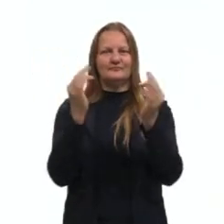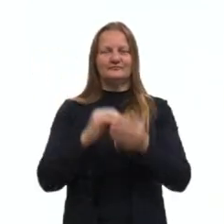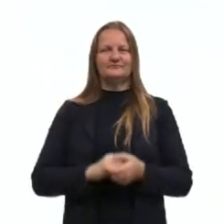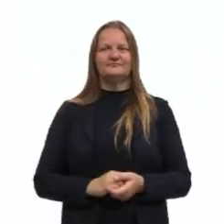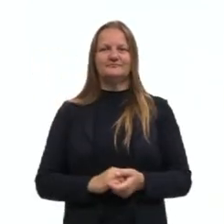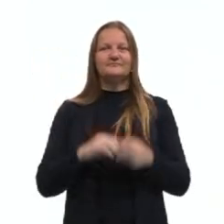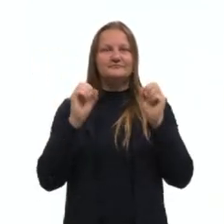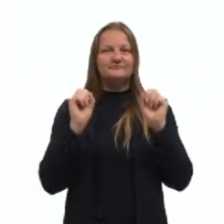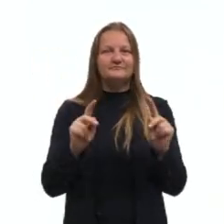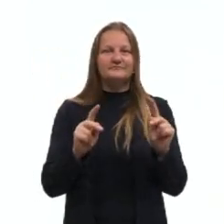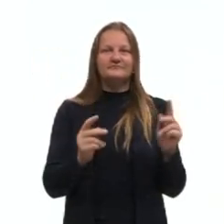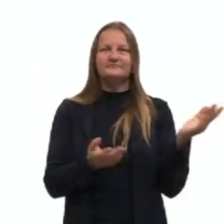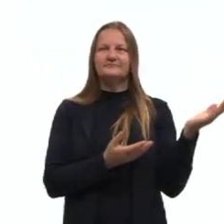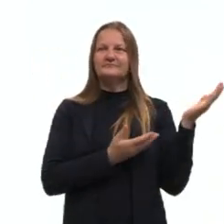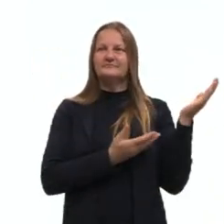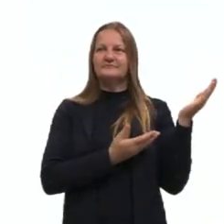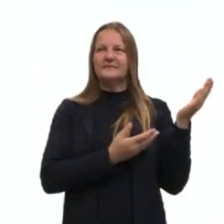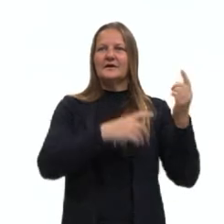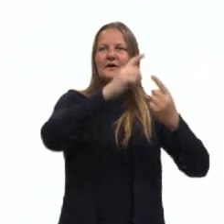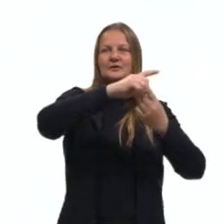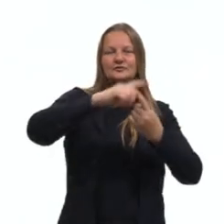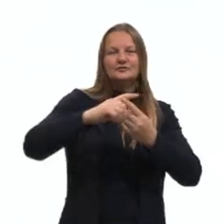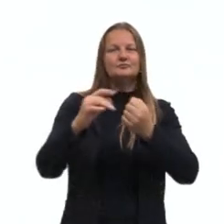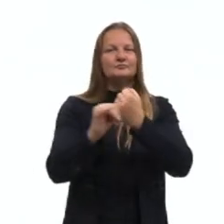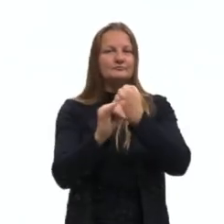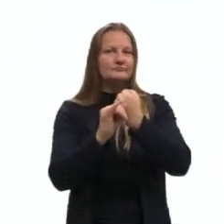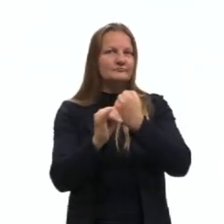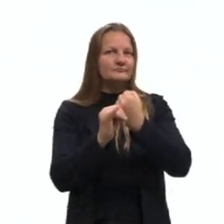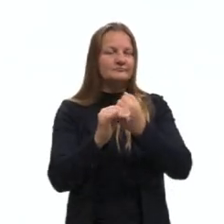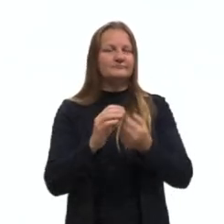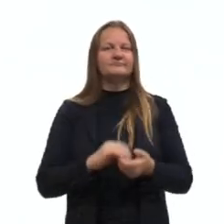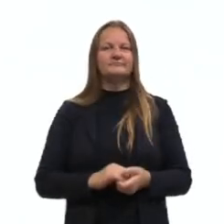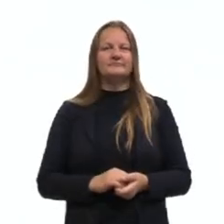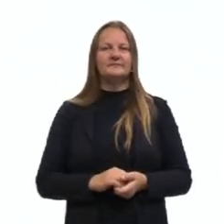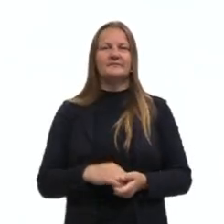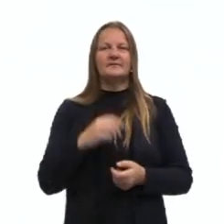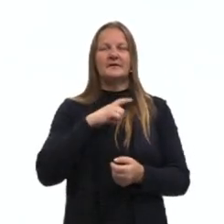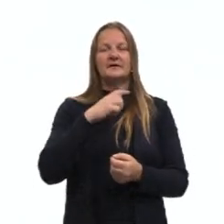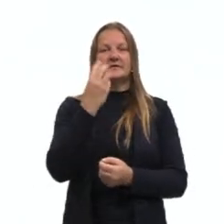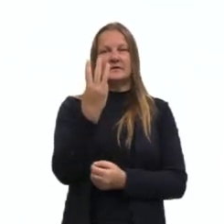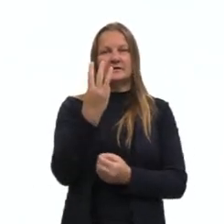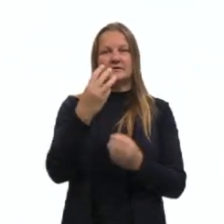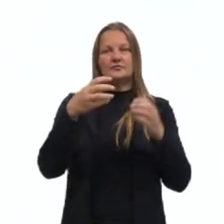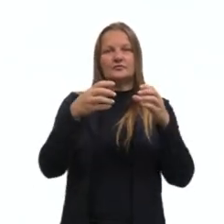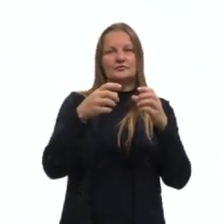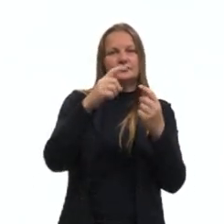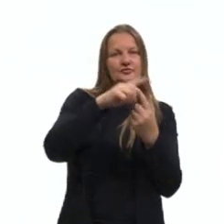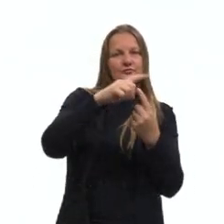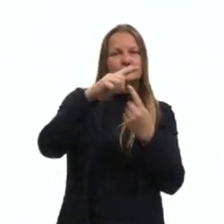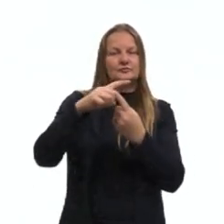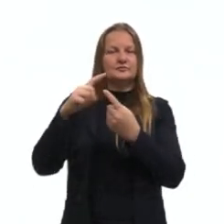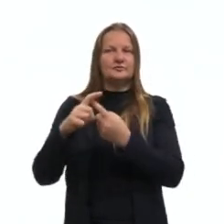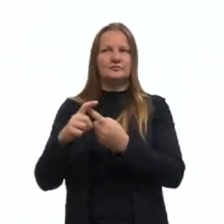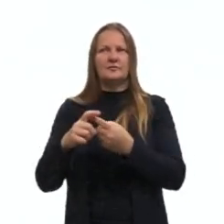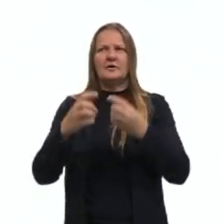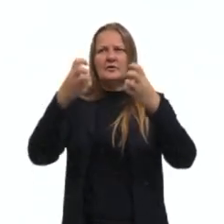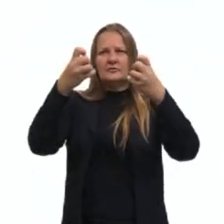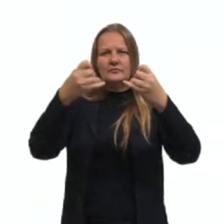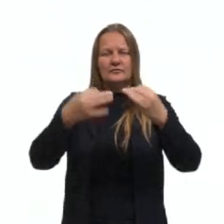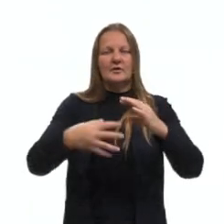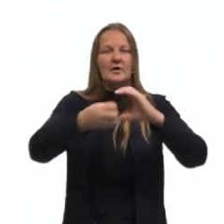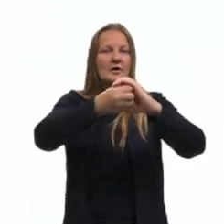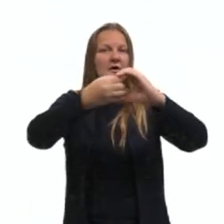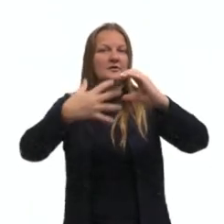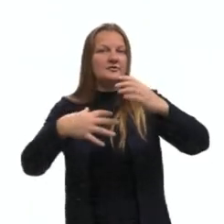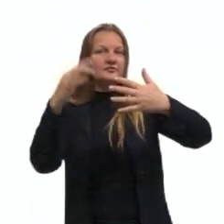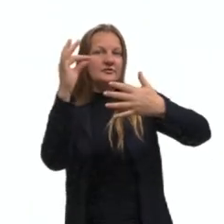Ok. Vimos aí os tipos de crônica, A gente viu que a gente tem três grandes tipos. E agora eu vou falar um pouquinho para vocês